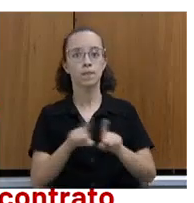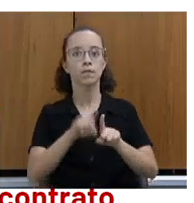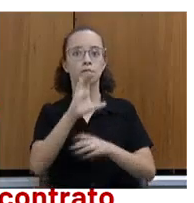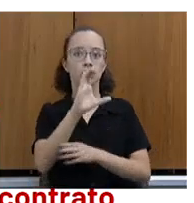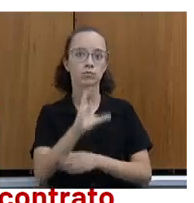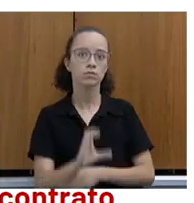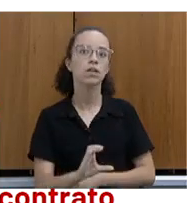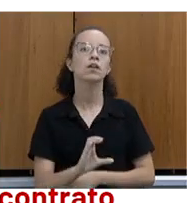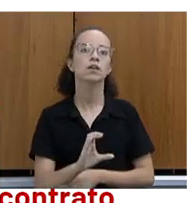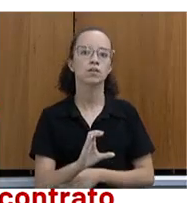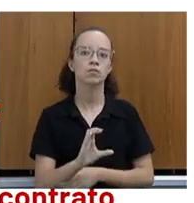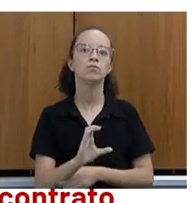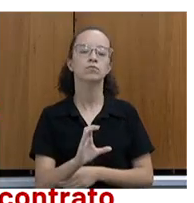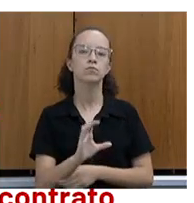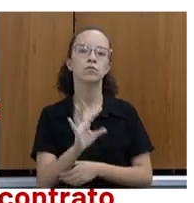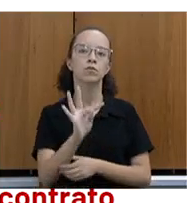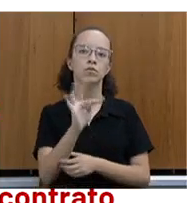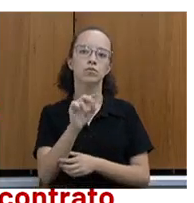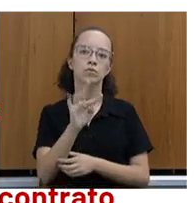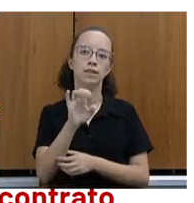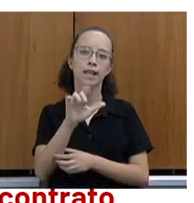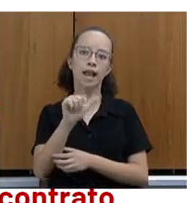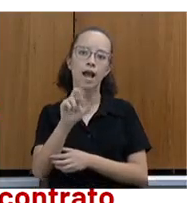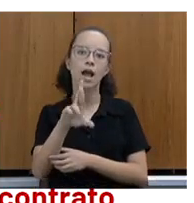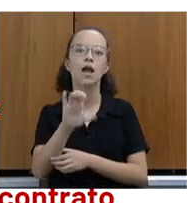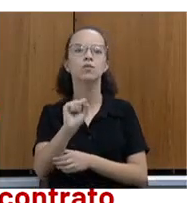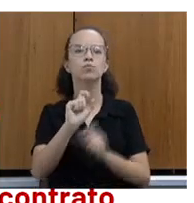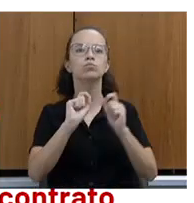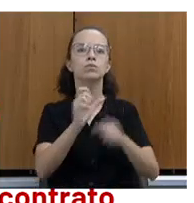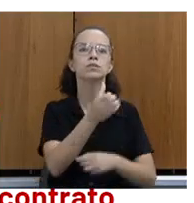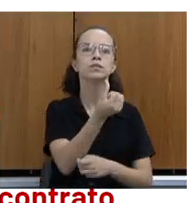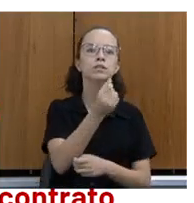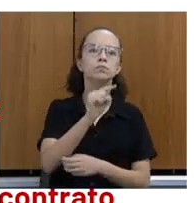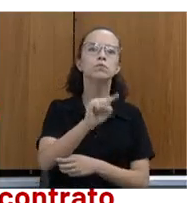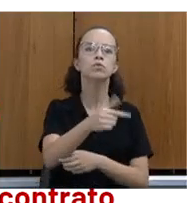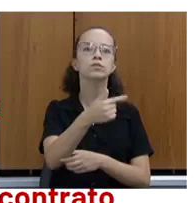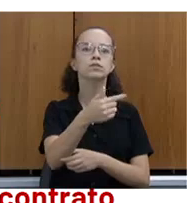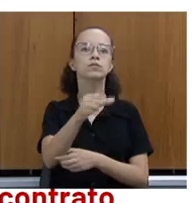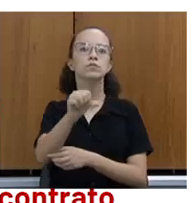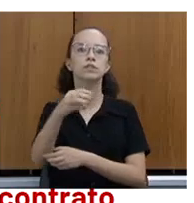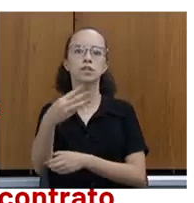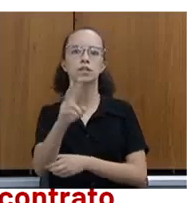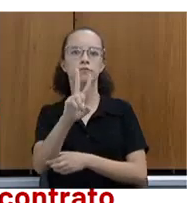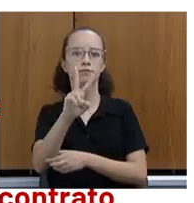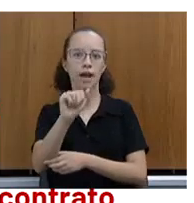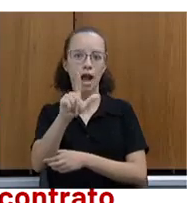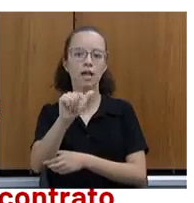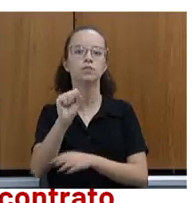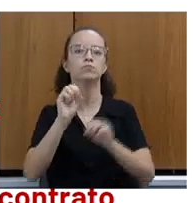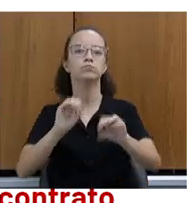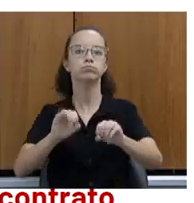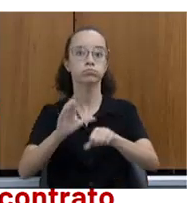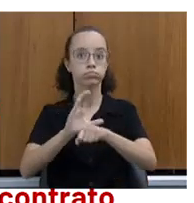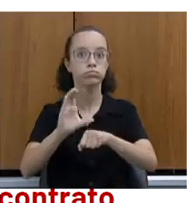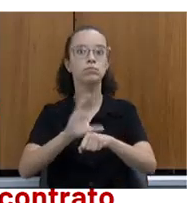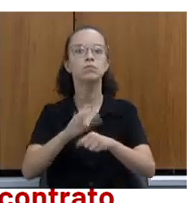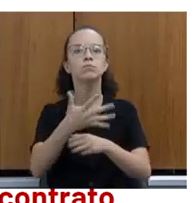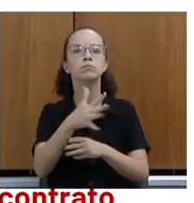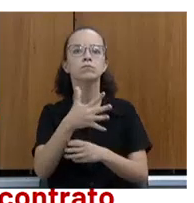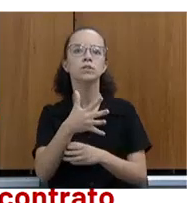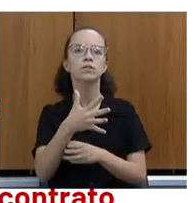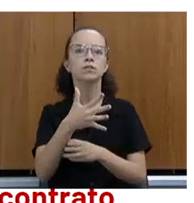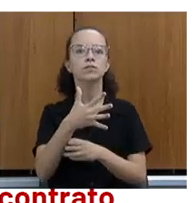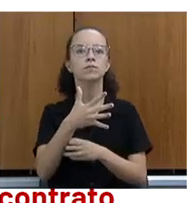também tivemos apoio técnico aos conselhos tutelares. 6.793 vagas de capacitação, uma previsão de